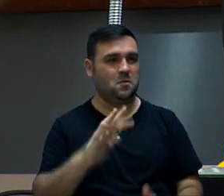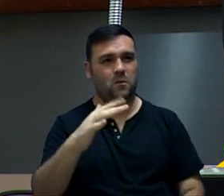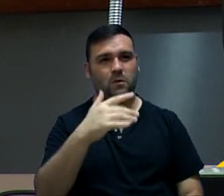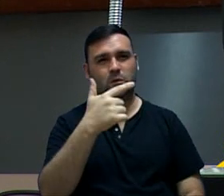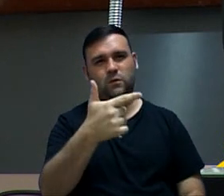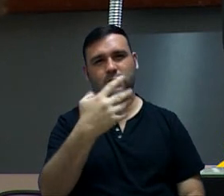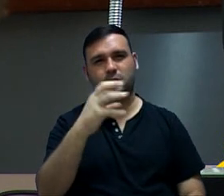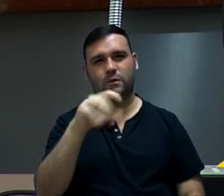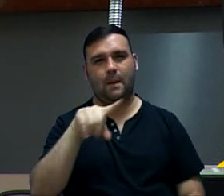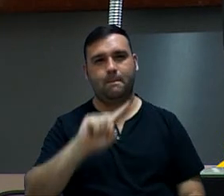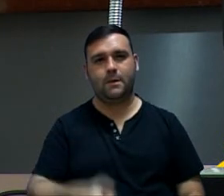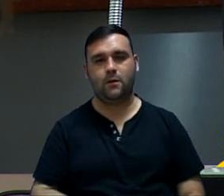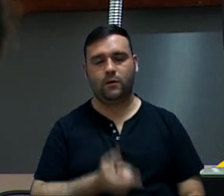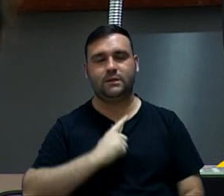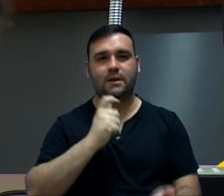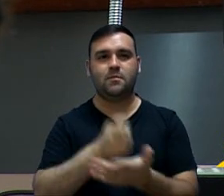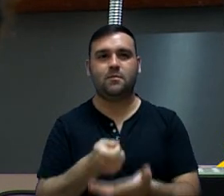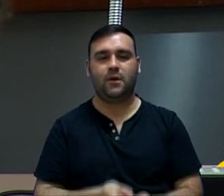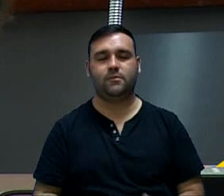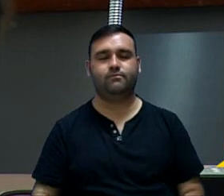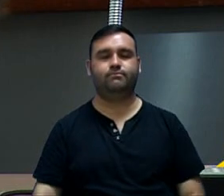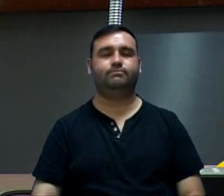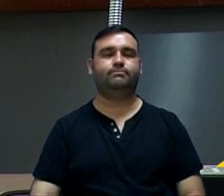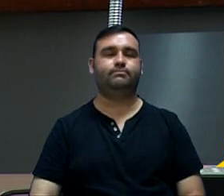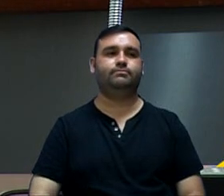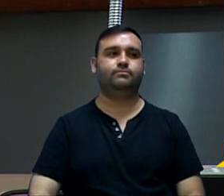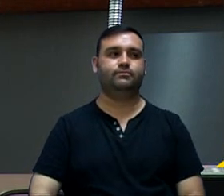R 240 milhões com o custo do Caixa Único.